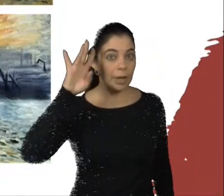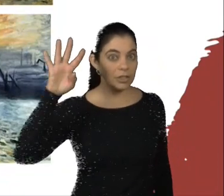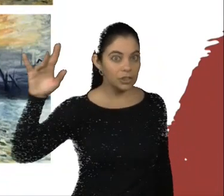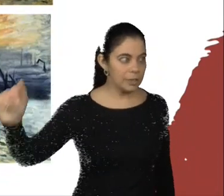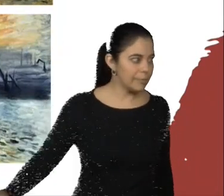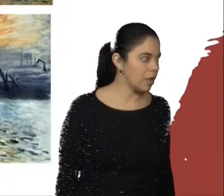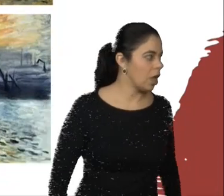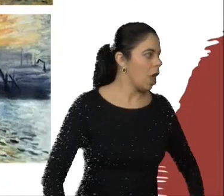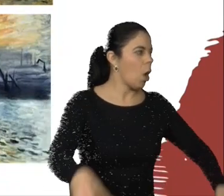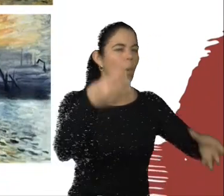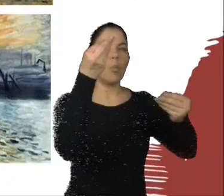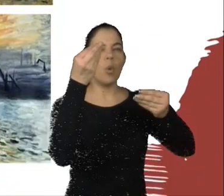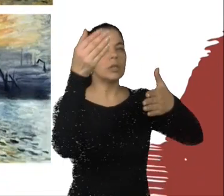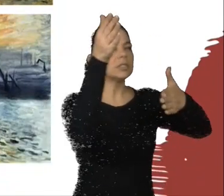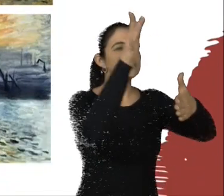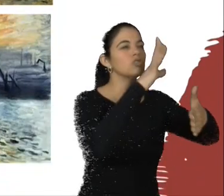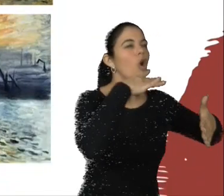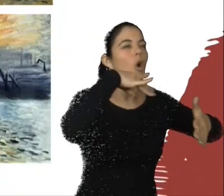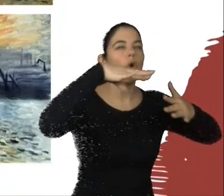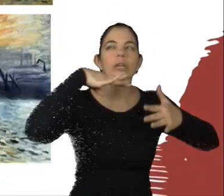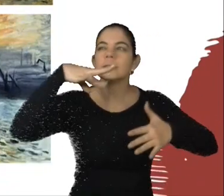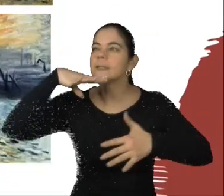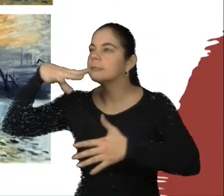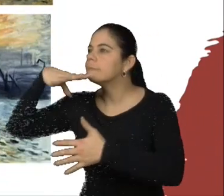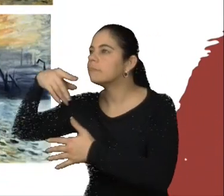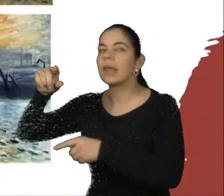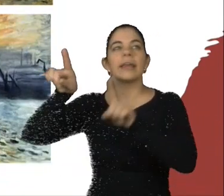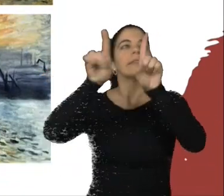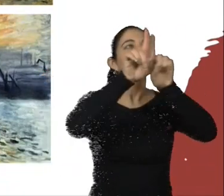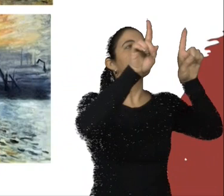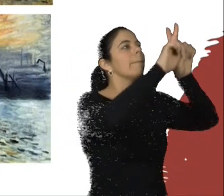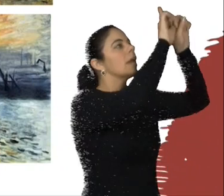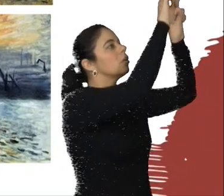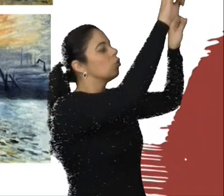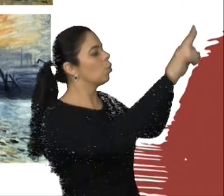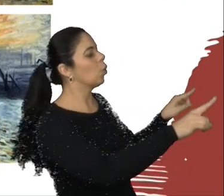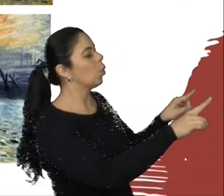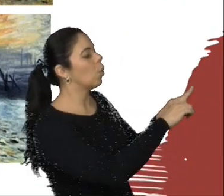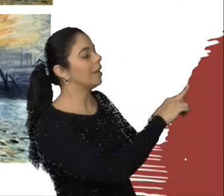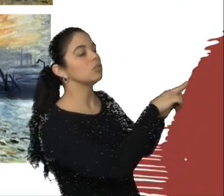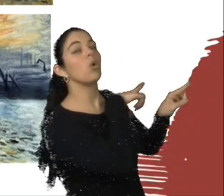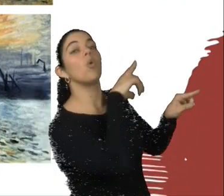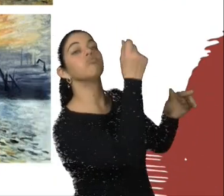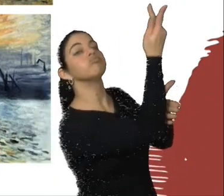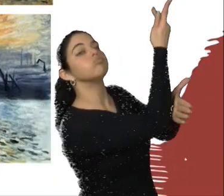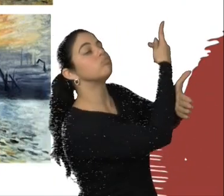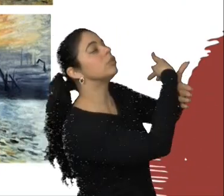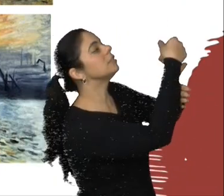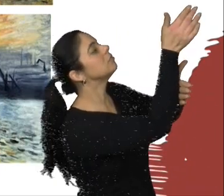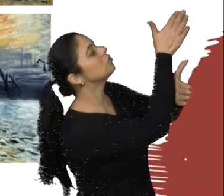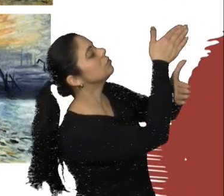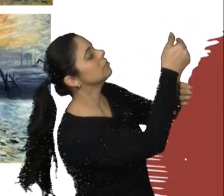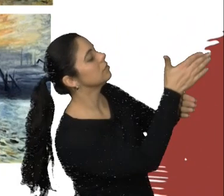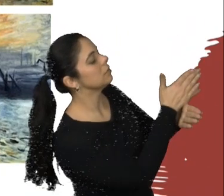cores, com as cores, e também é o quadro com o desenho que nós queremos pintar.